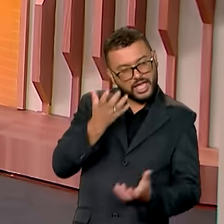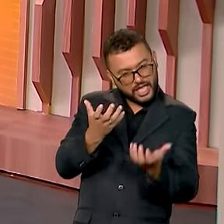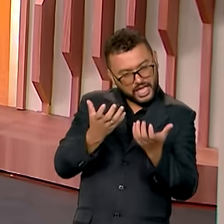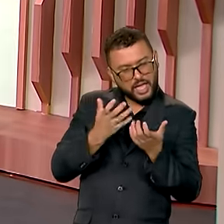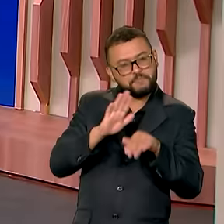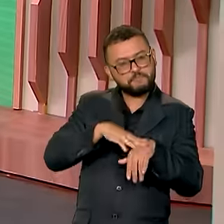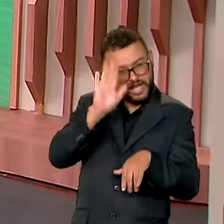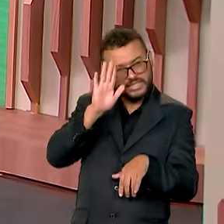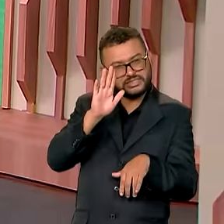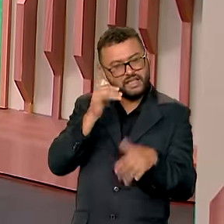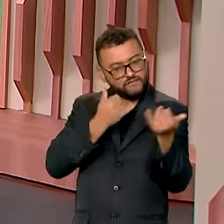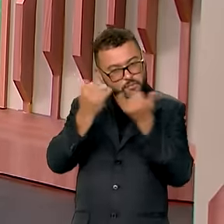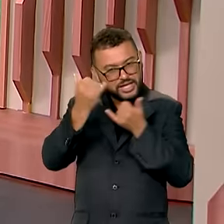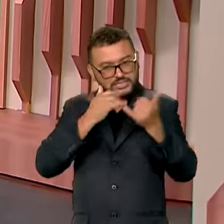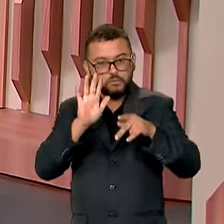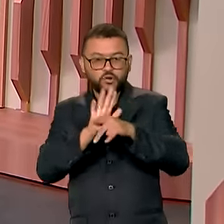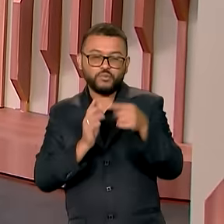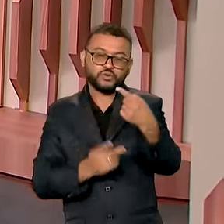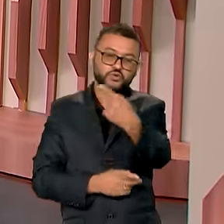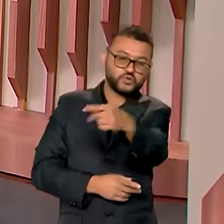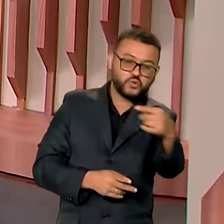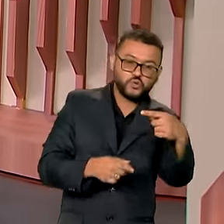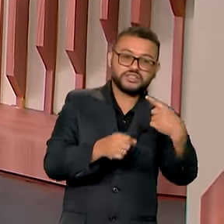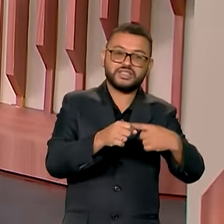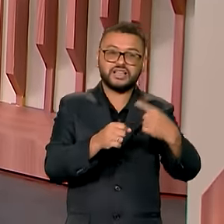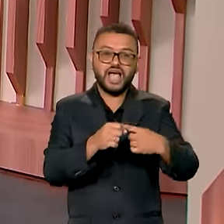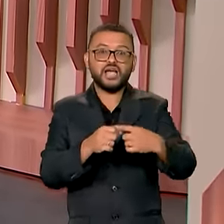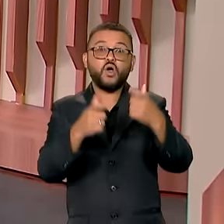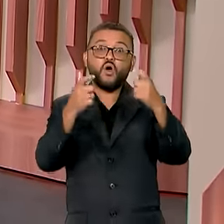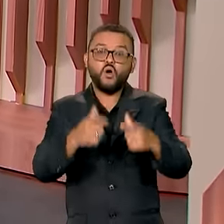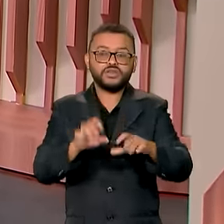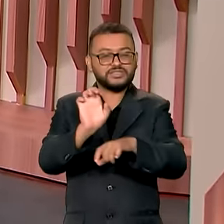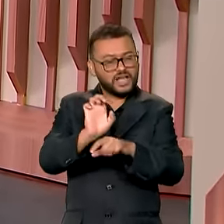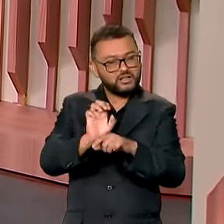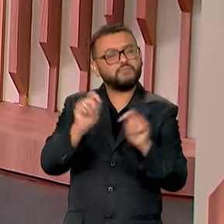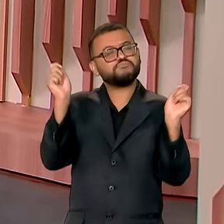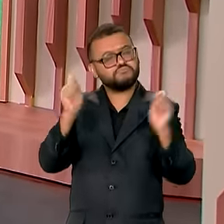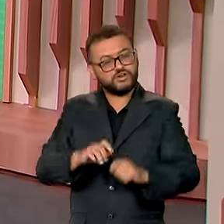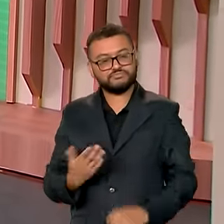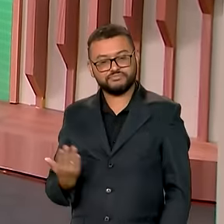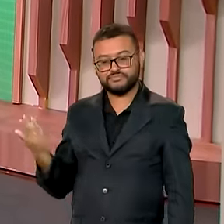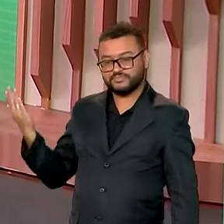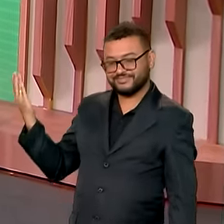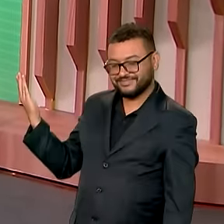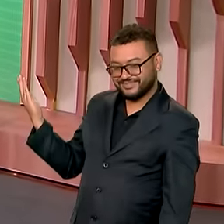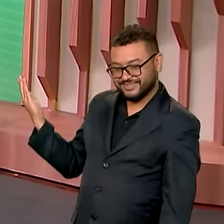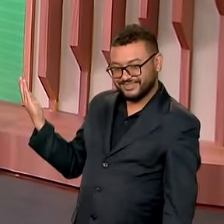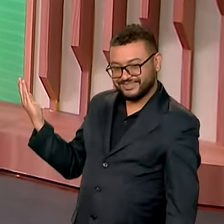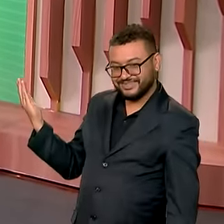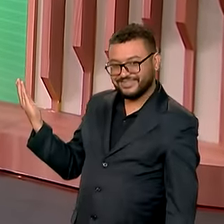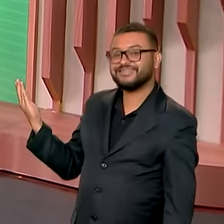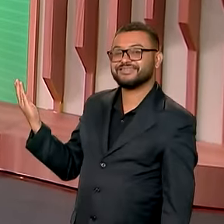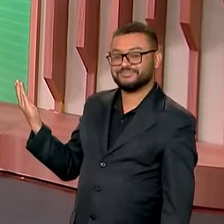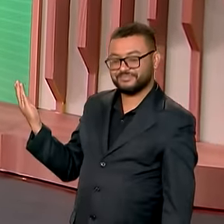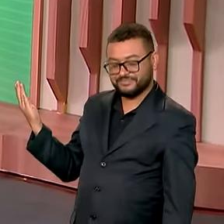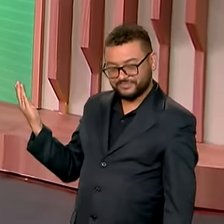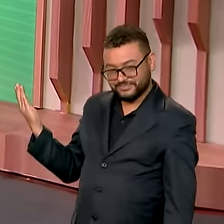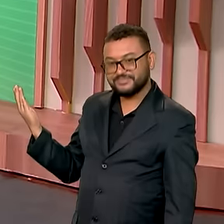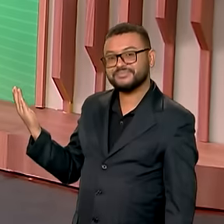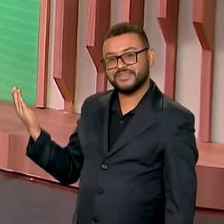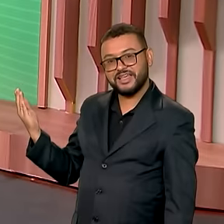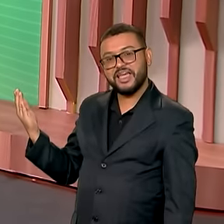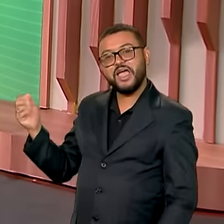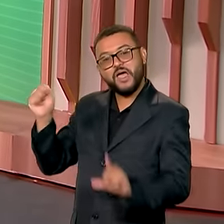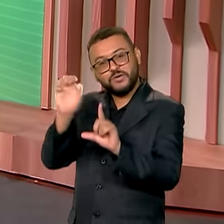o que o governo federal está fazendo na sua cidade ou no seu estado, basta acessar comunica.br, gov.br